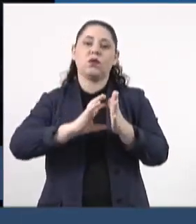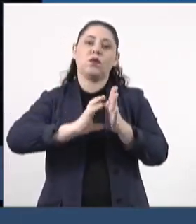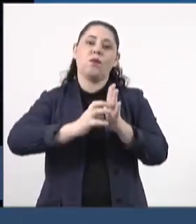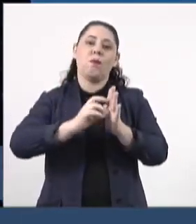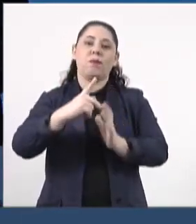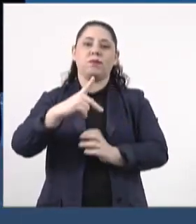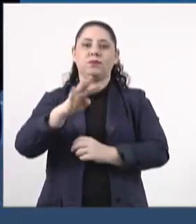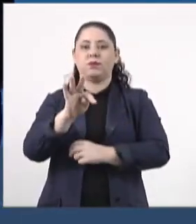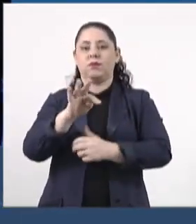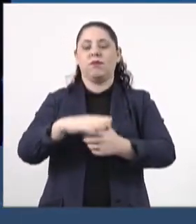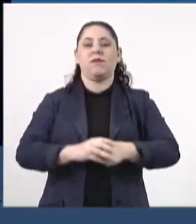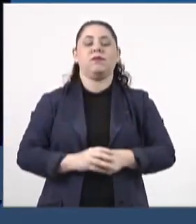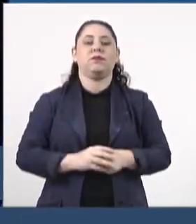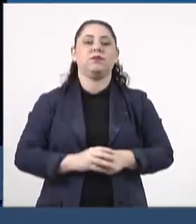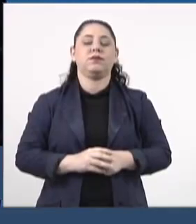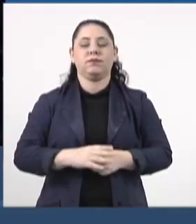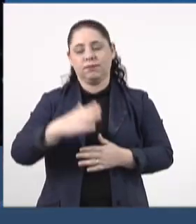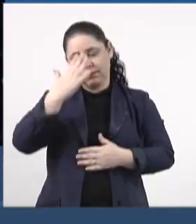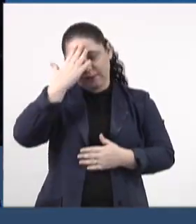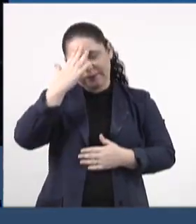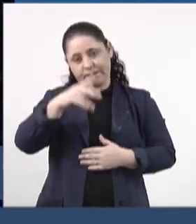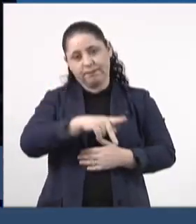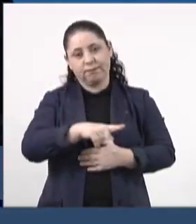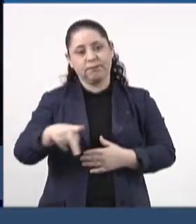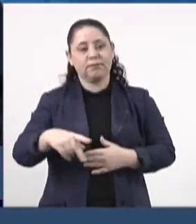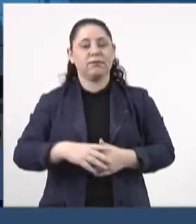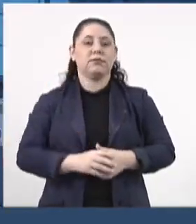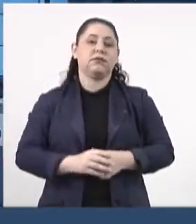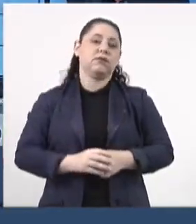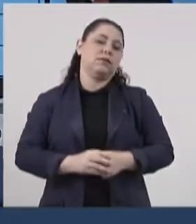do Partido dos Trabalhadores. Muito obrigado, senhor presidente.